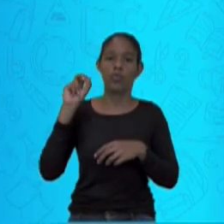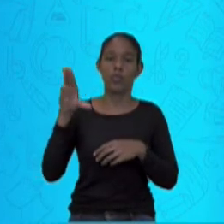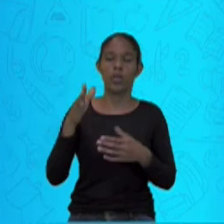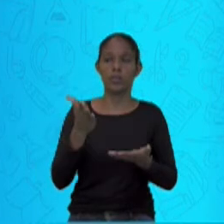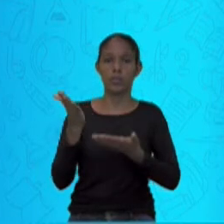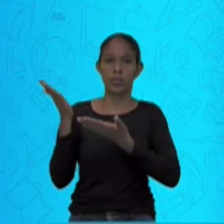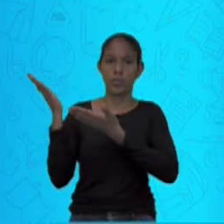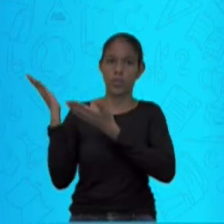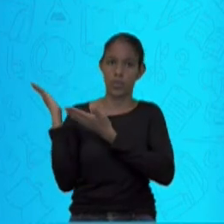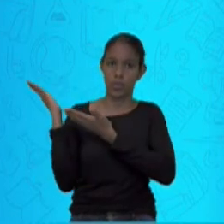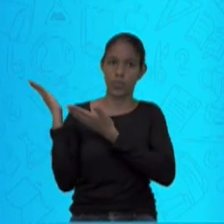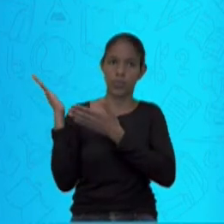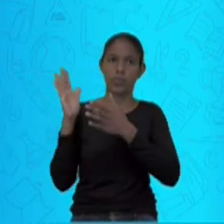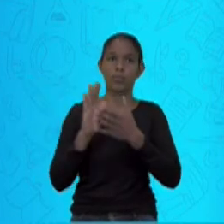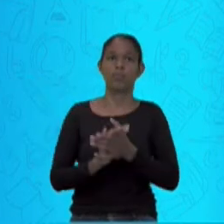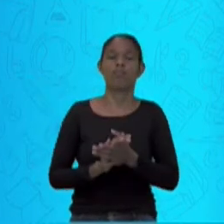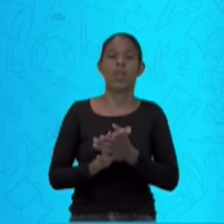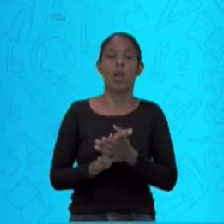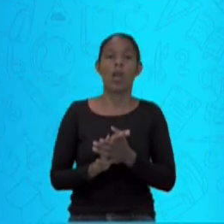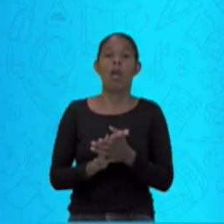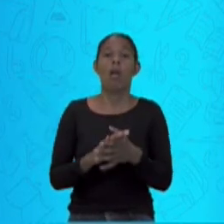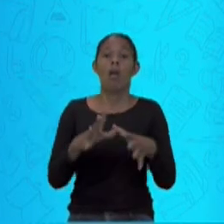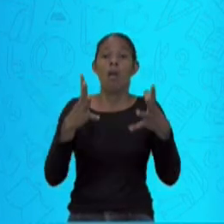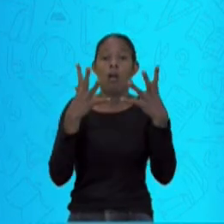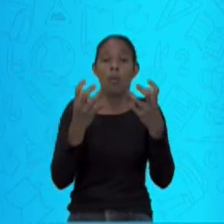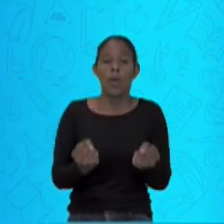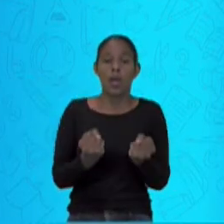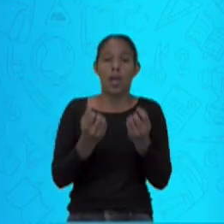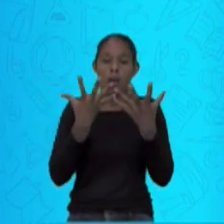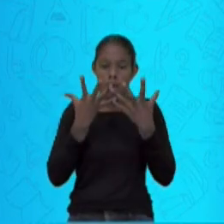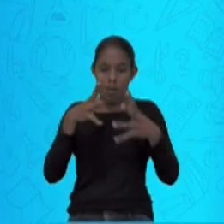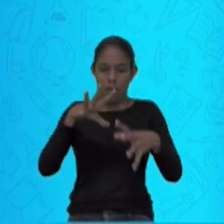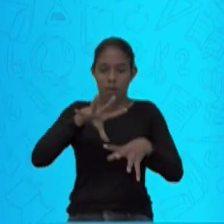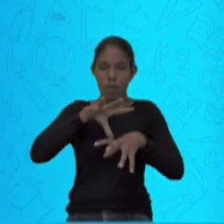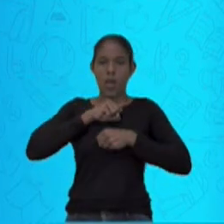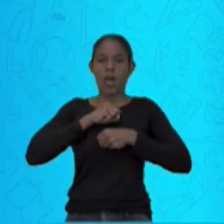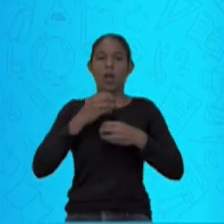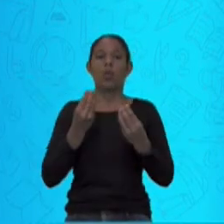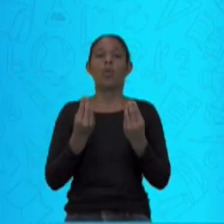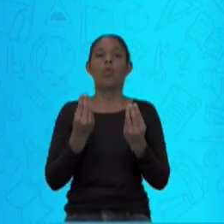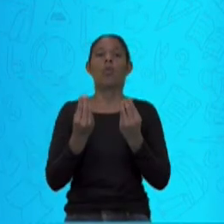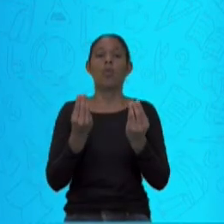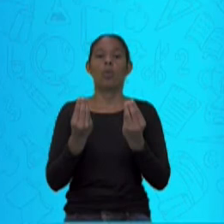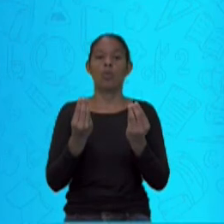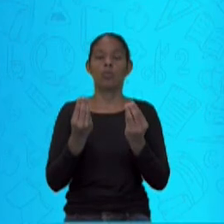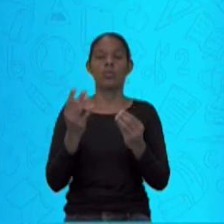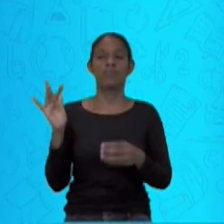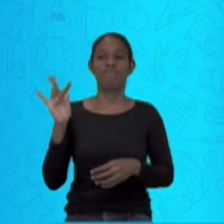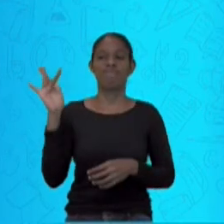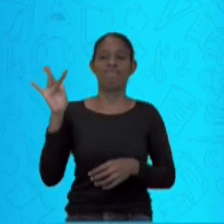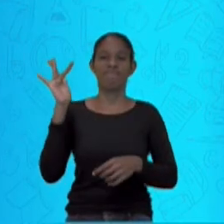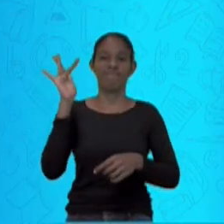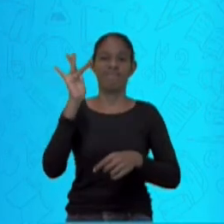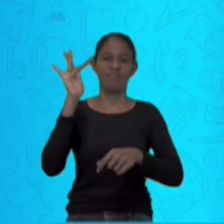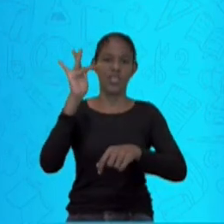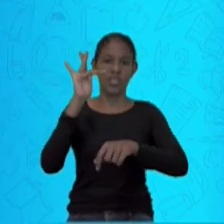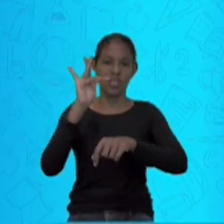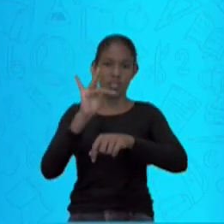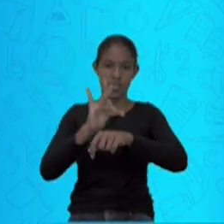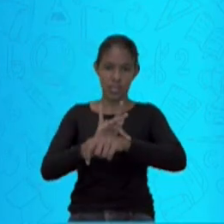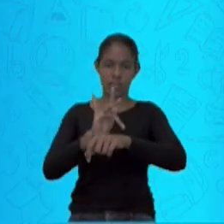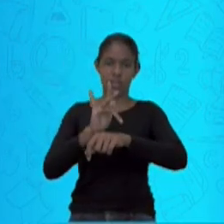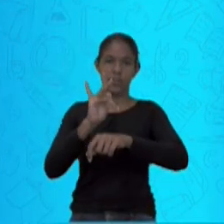Modo de transmissão. Se dá através da picada da fêmea dos mosquitos, do Aedes. Caso de transmissão vertical.